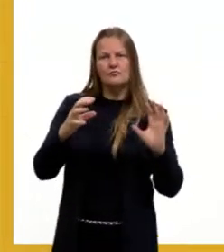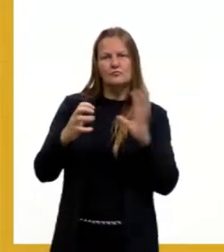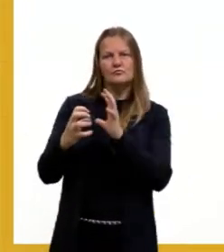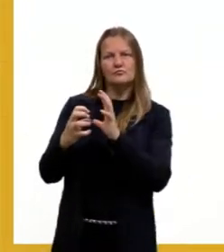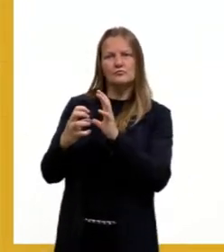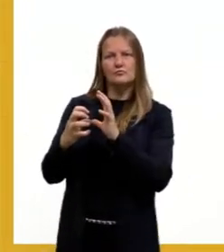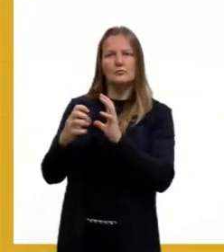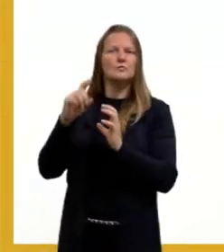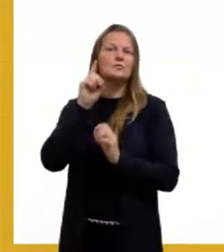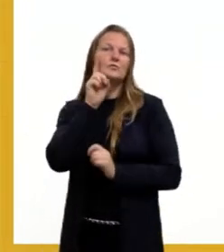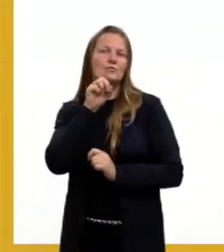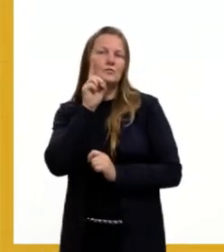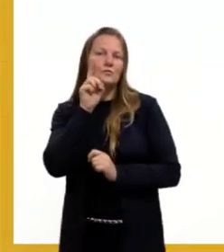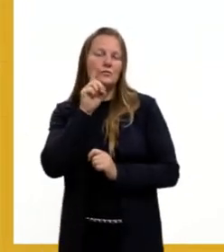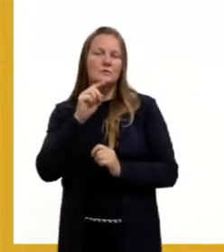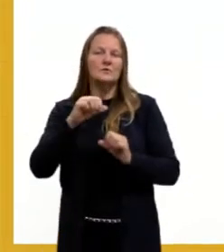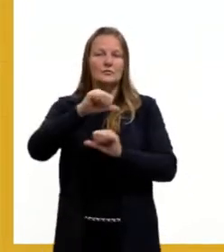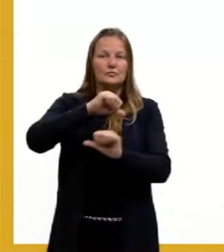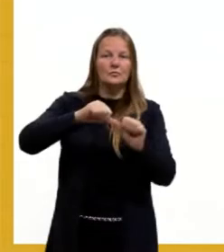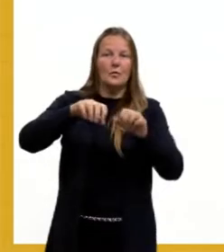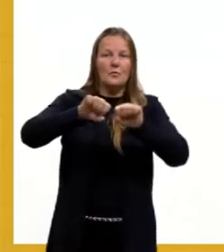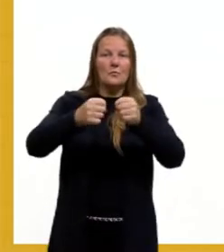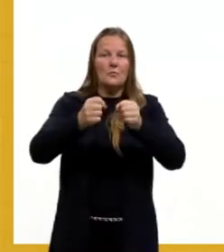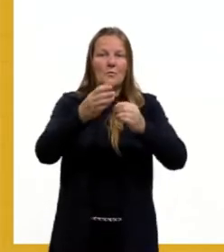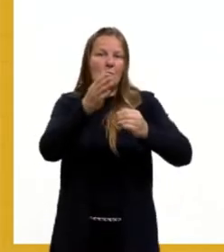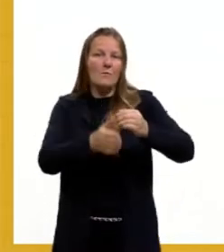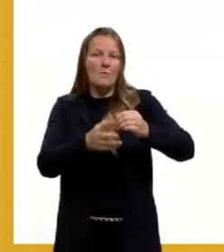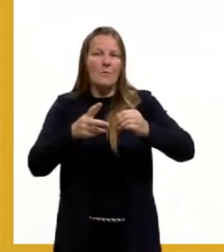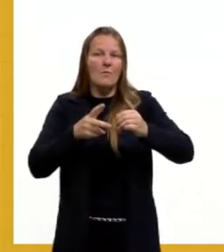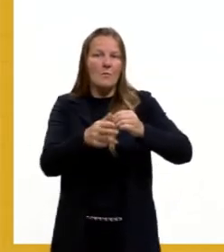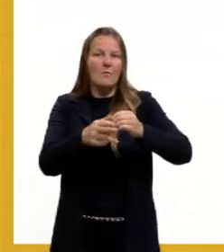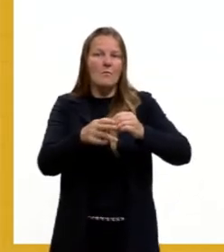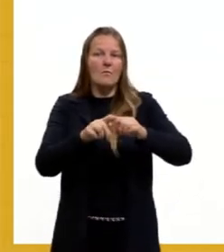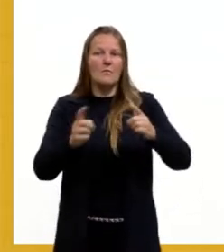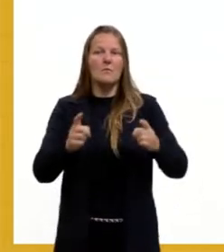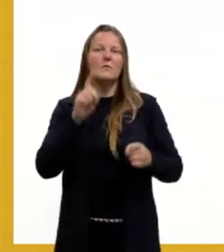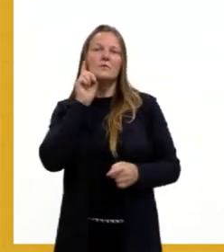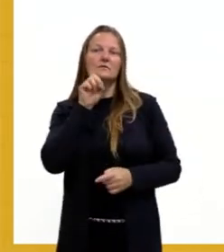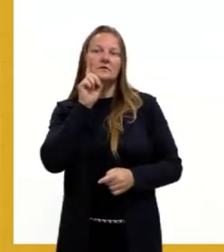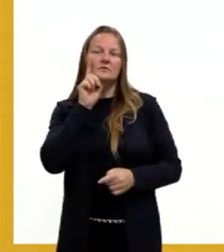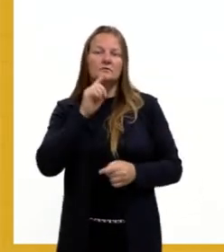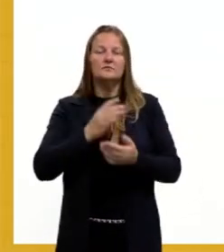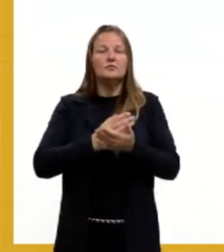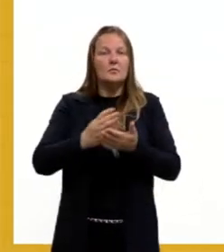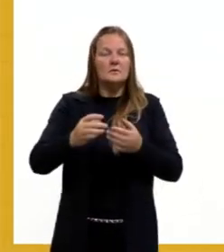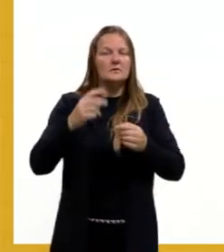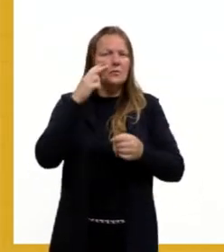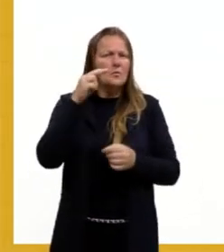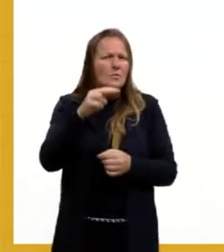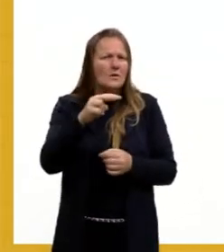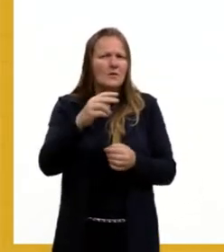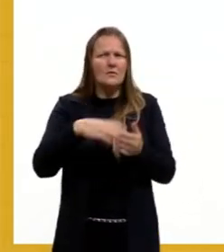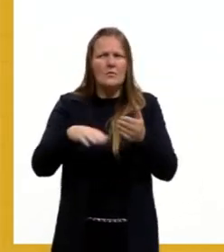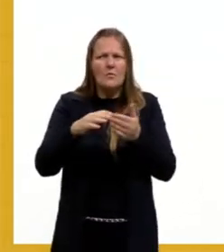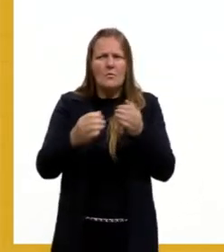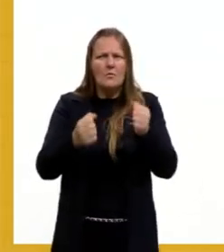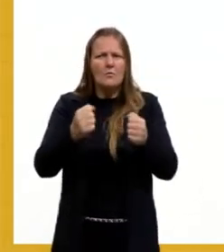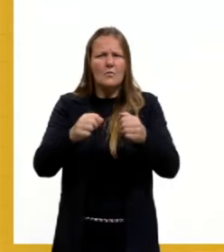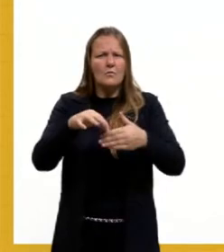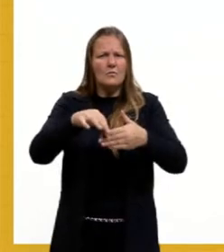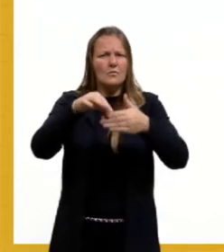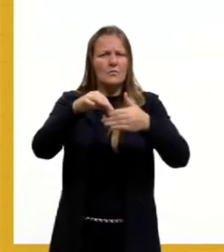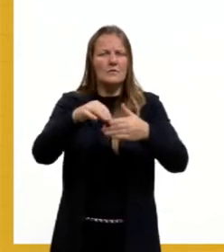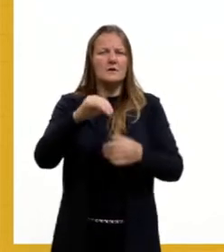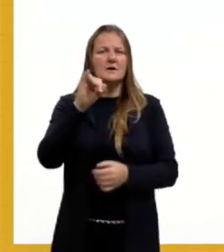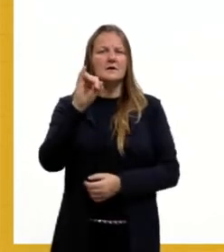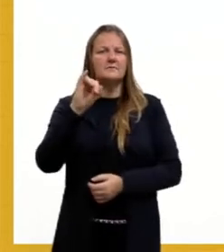contra o ocidente. E aí, então, os Estados Unidos precisam, né, começam a olhar para um outro cara, para um outro que